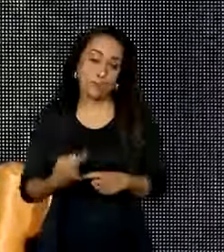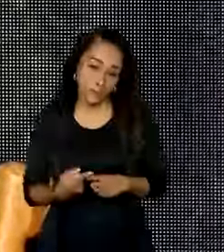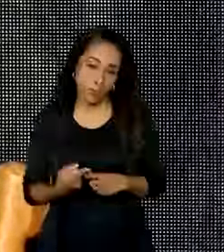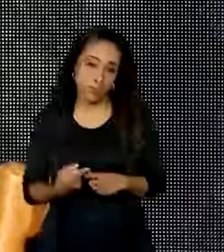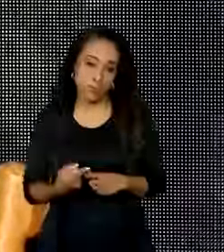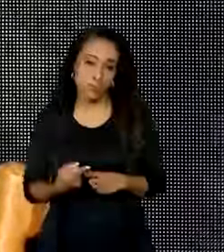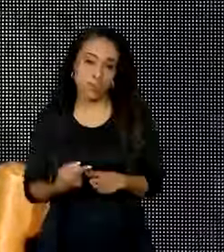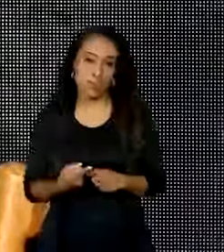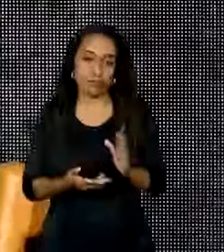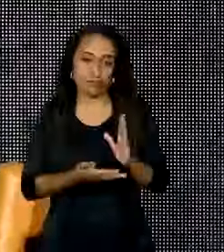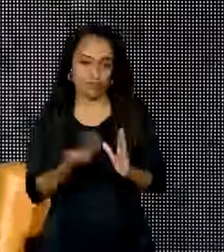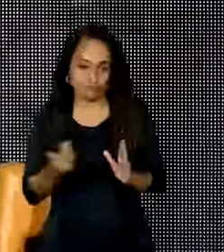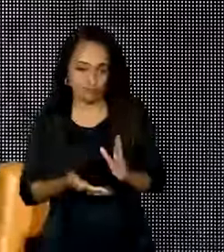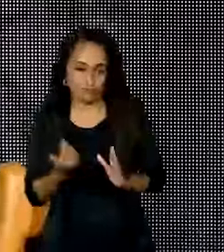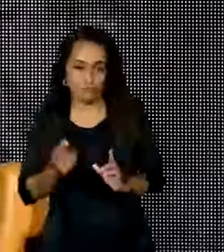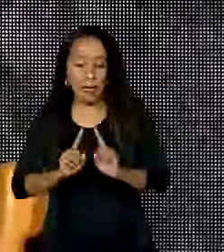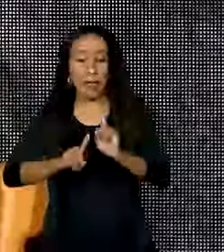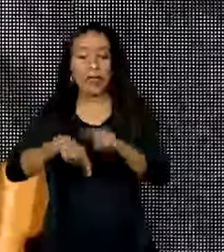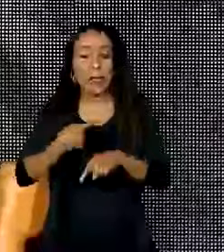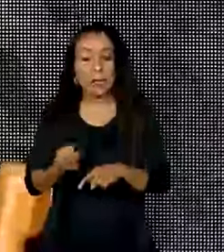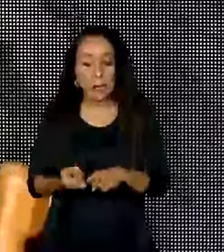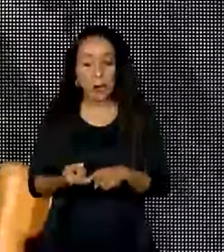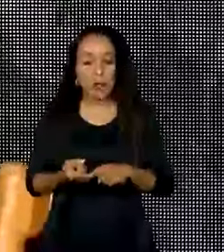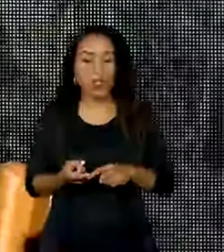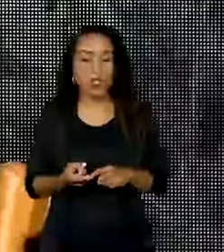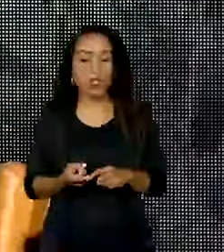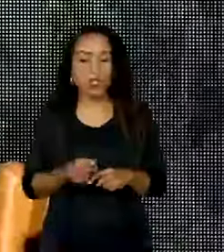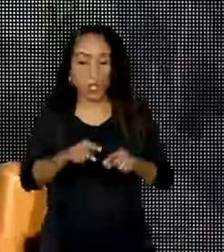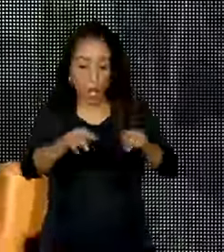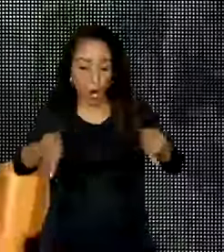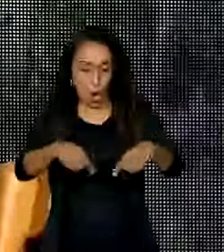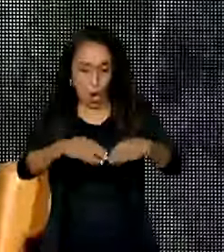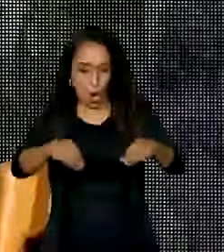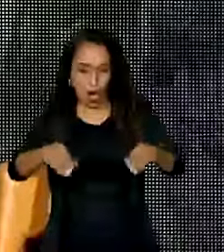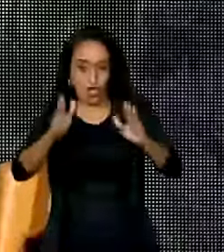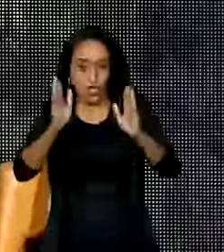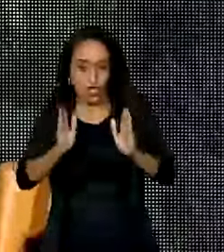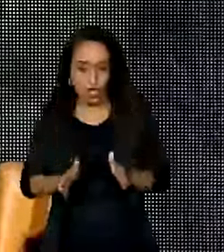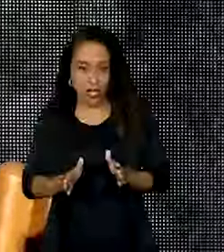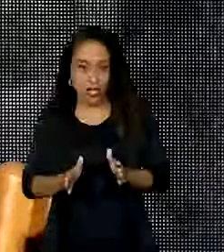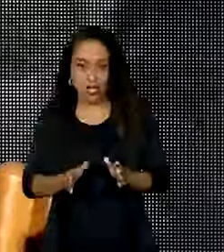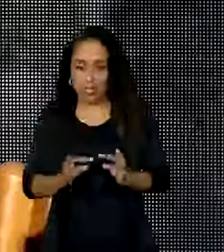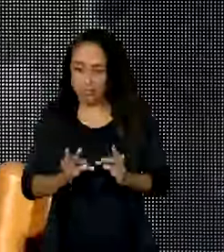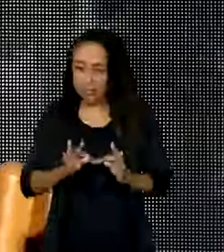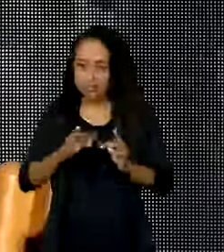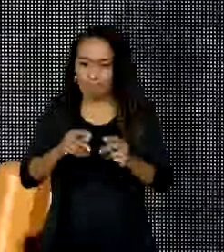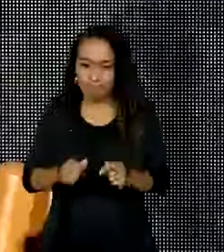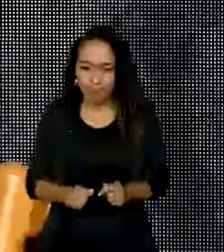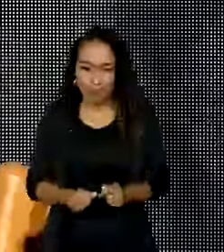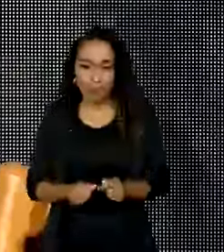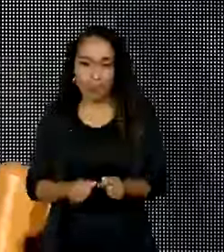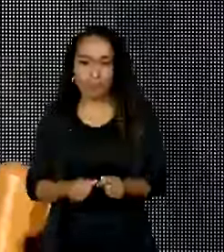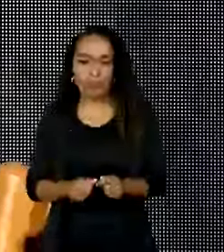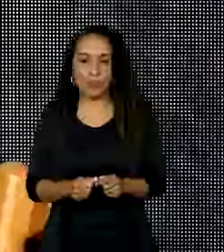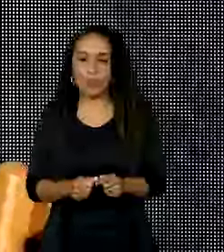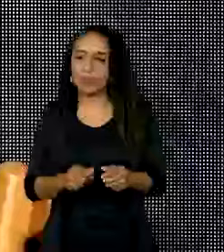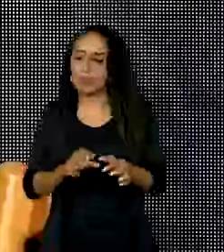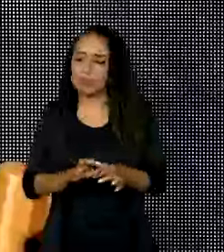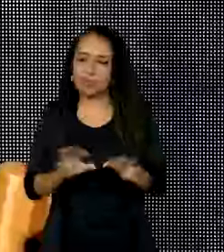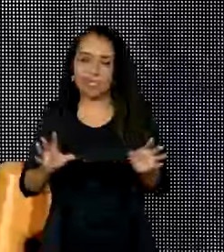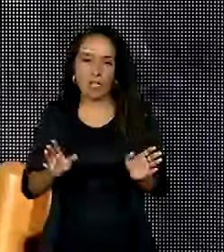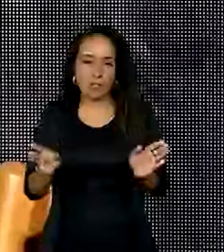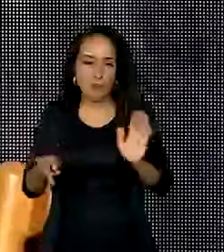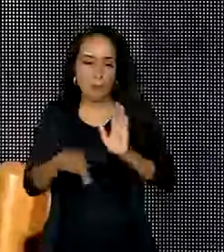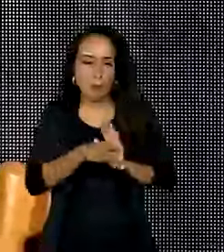pós-desintrusão, depois, né, que o território está totalmente ali, exclusivo para os povos